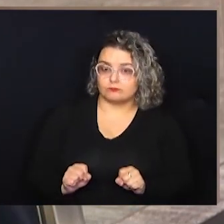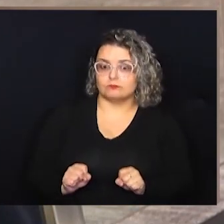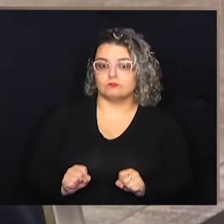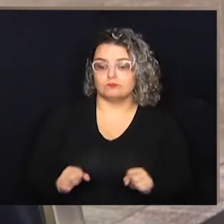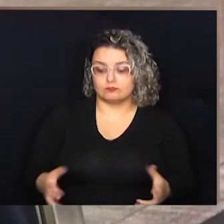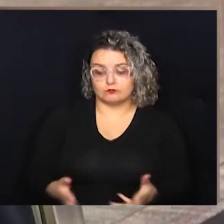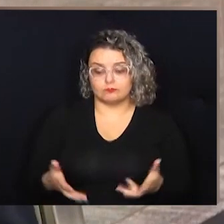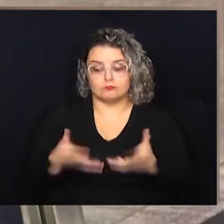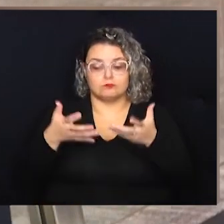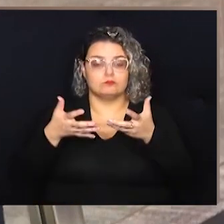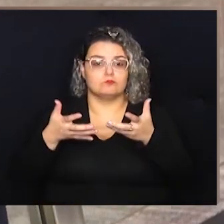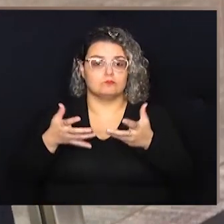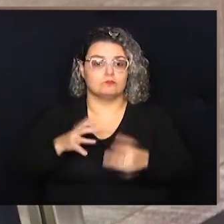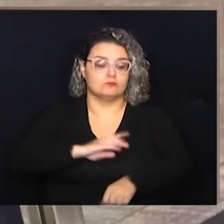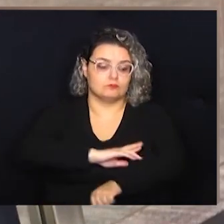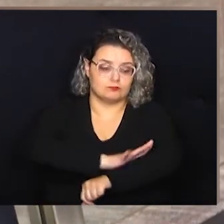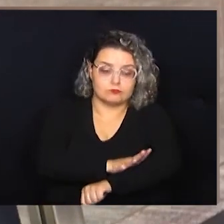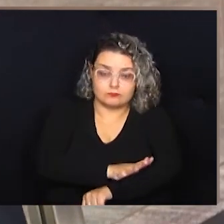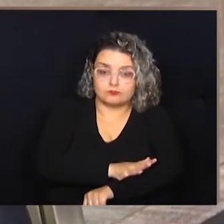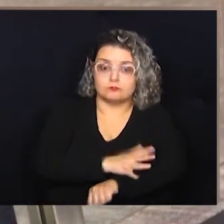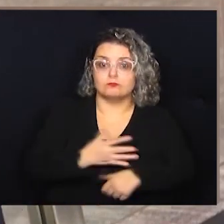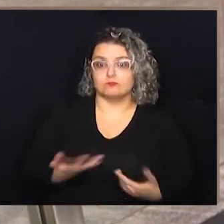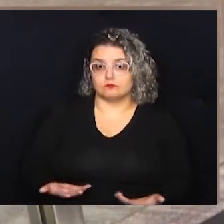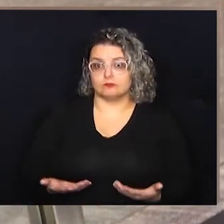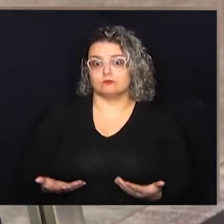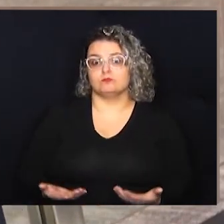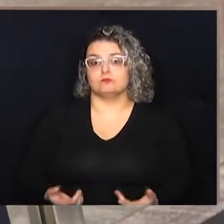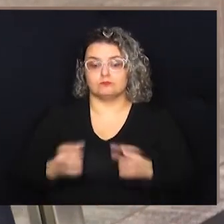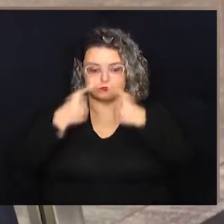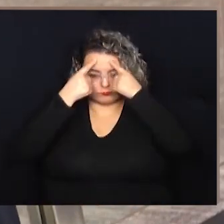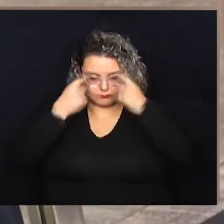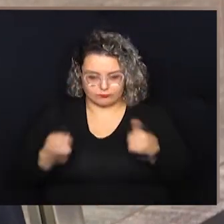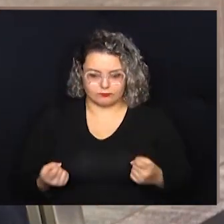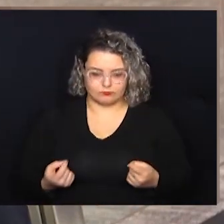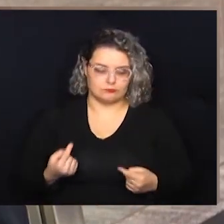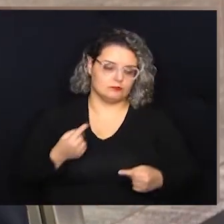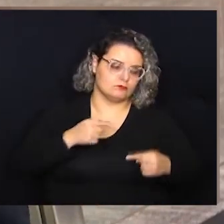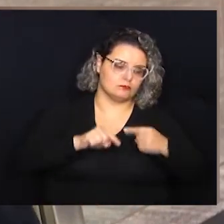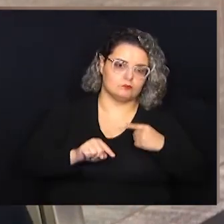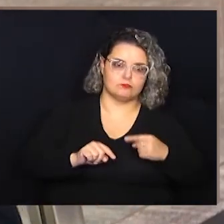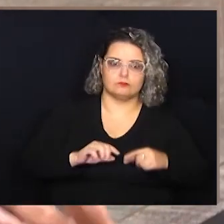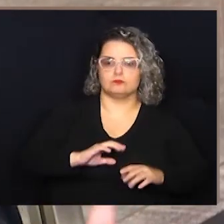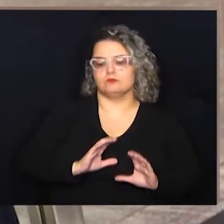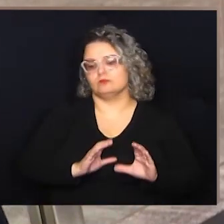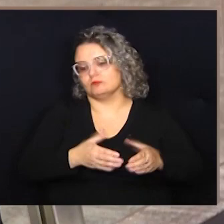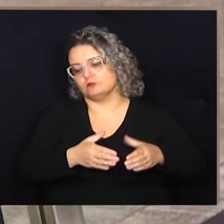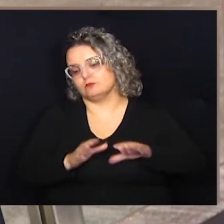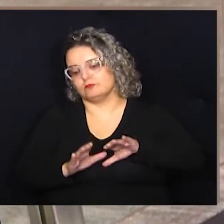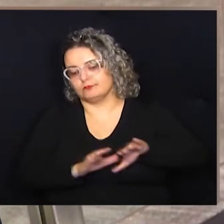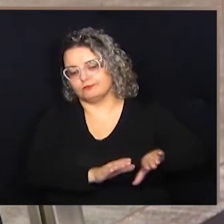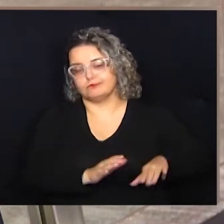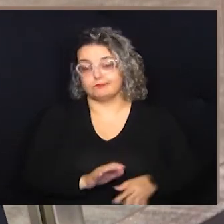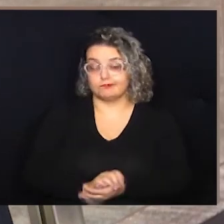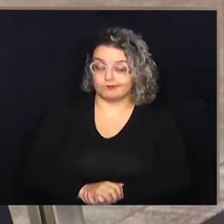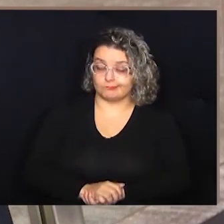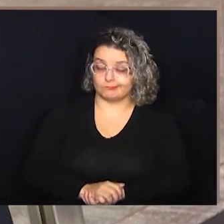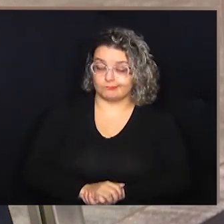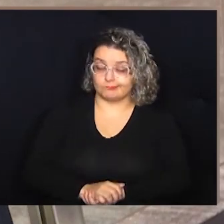para estimular o racismo, estimular abordagens violentas contra grupos historicamente excluídos.